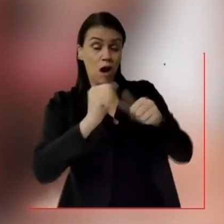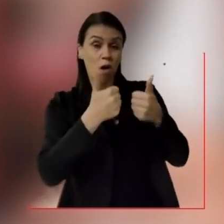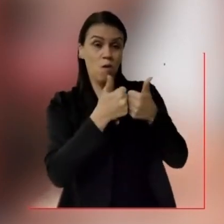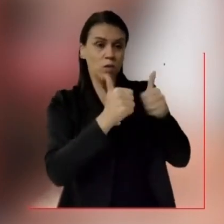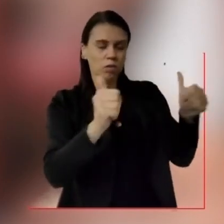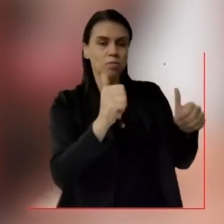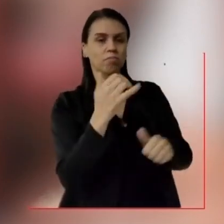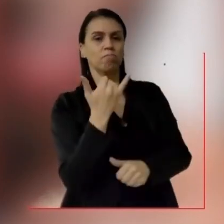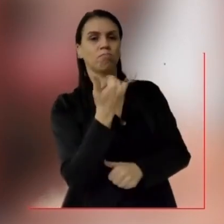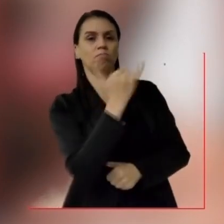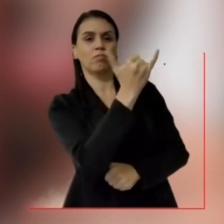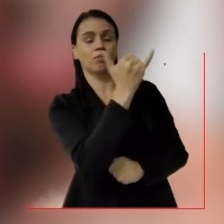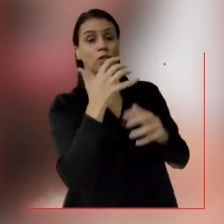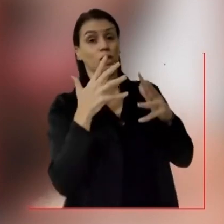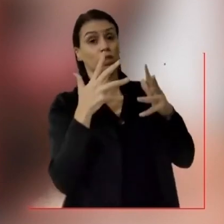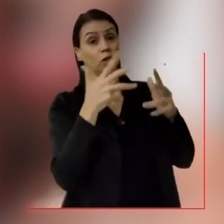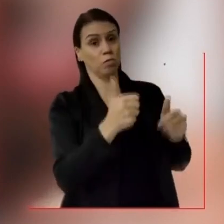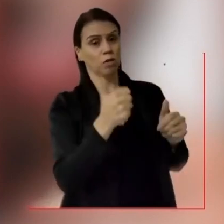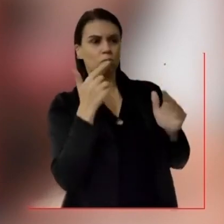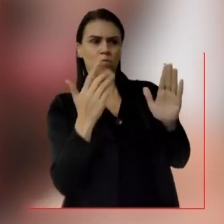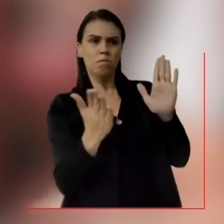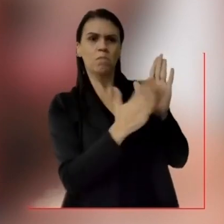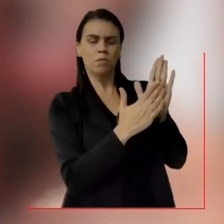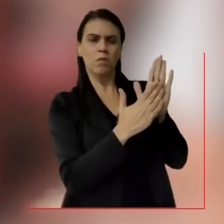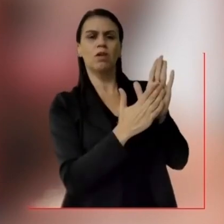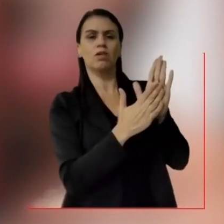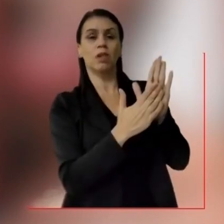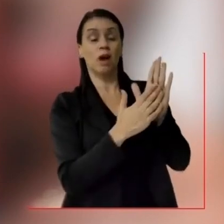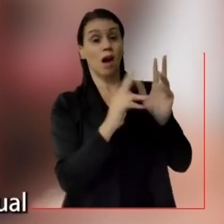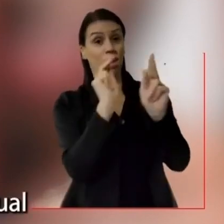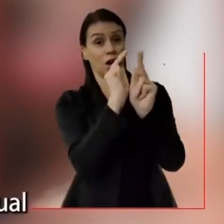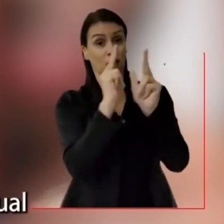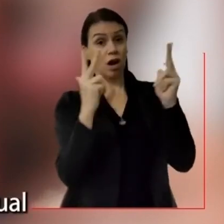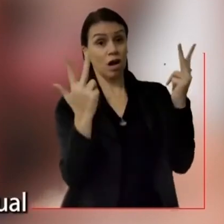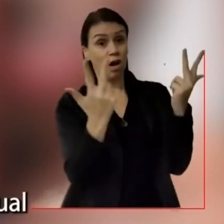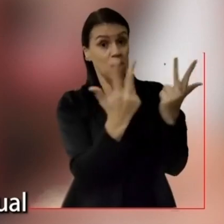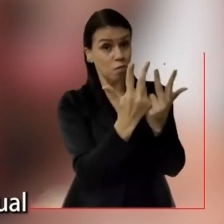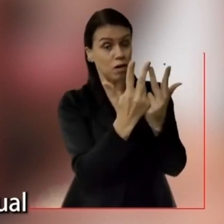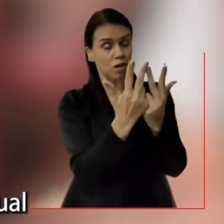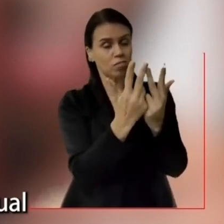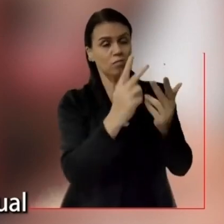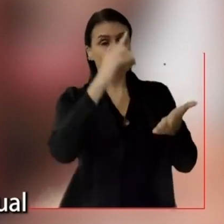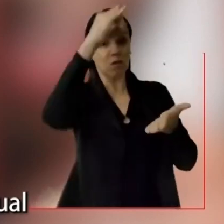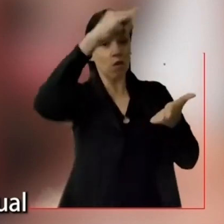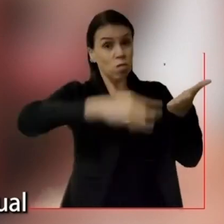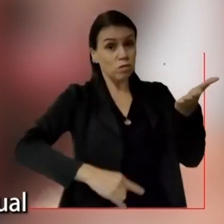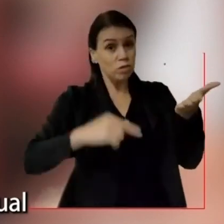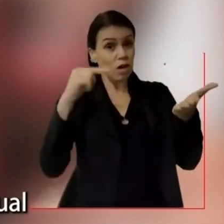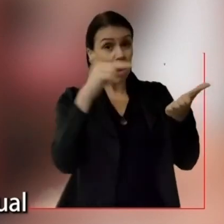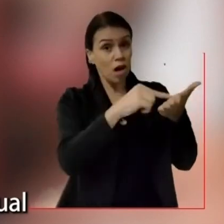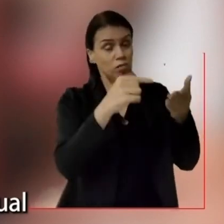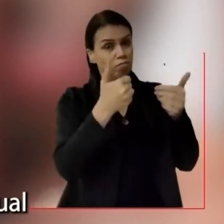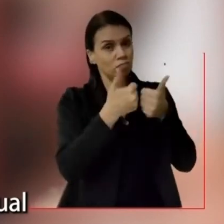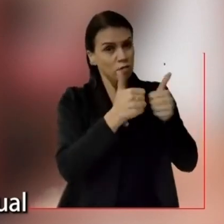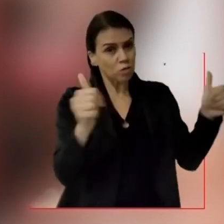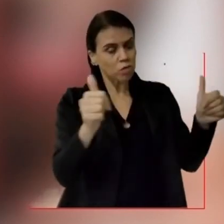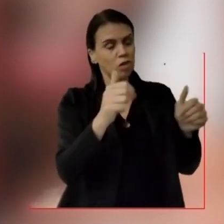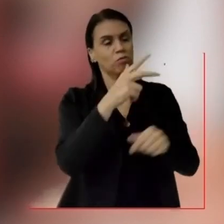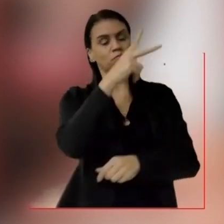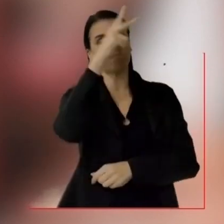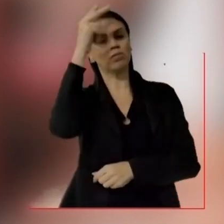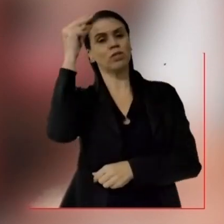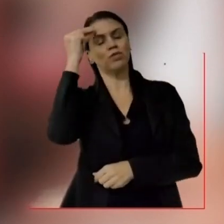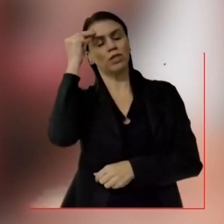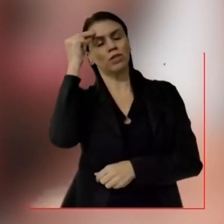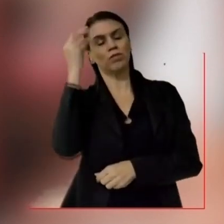e promover a troca para ônibus de energia limpa, medida que propus na Câmara na renovação do atual